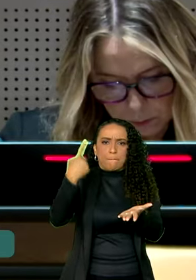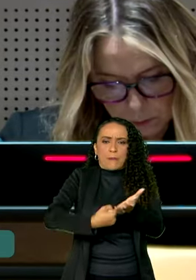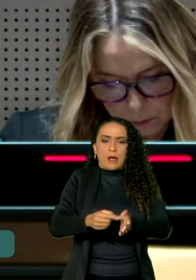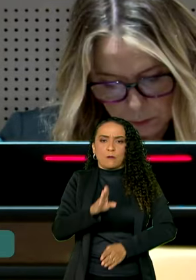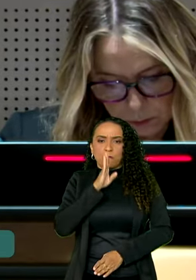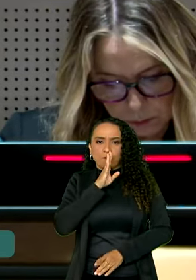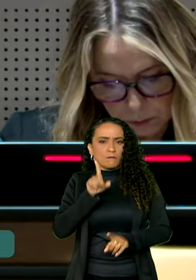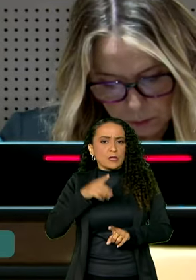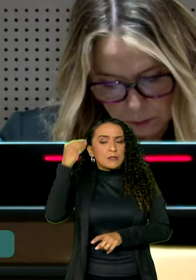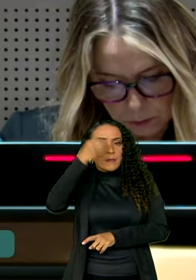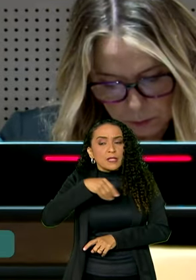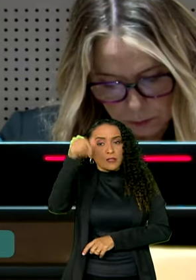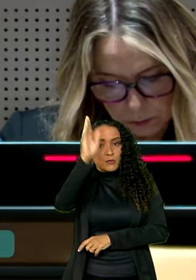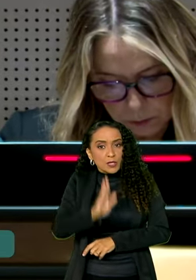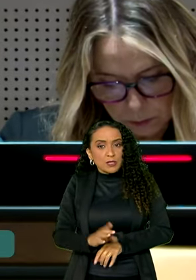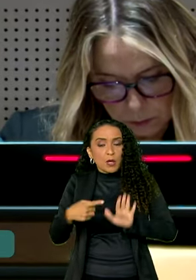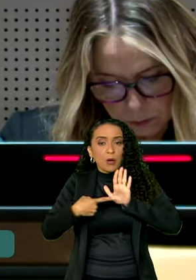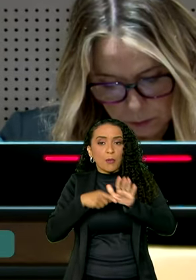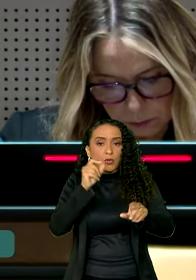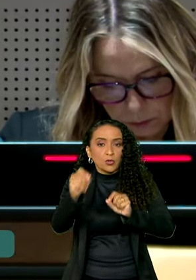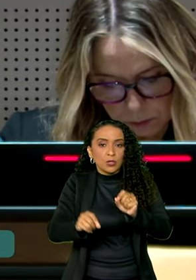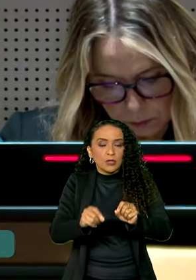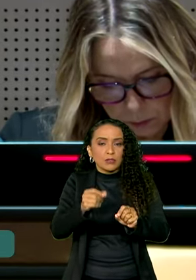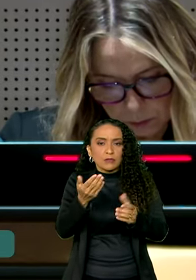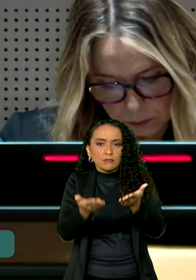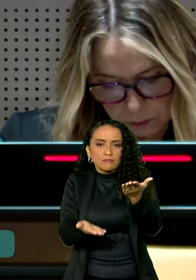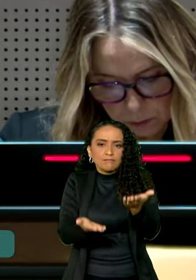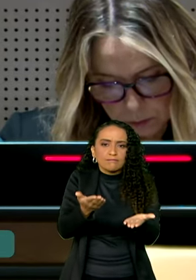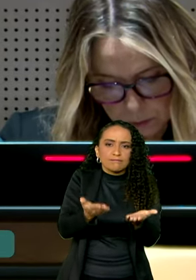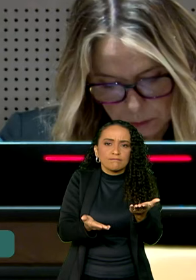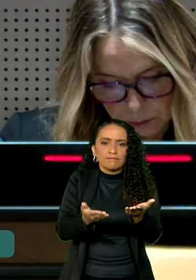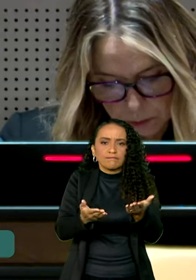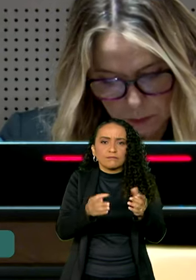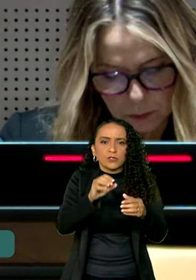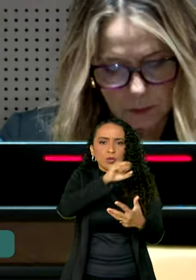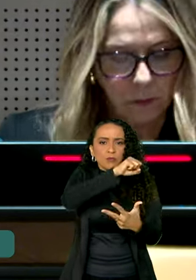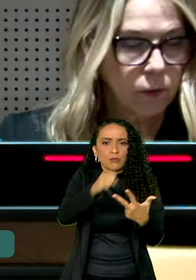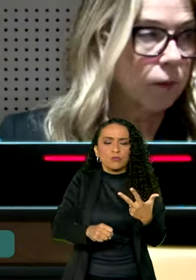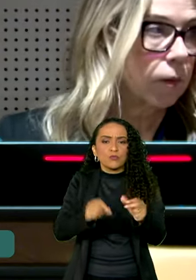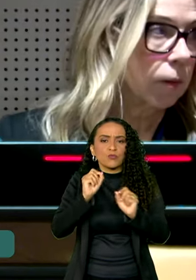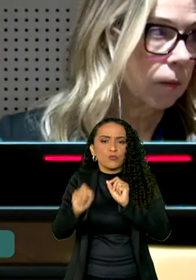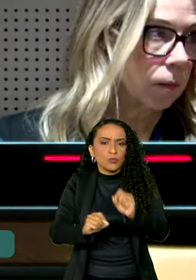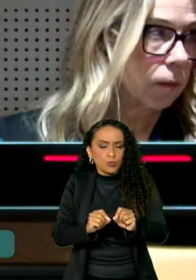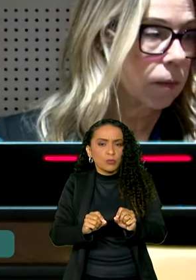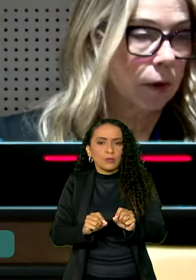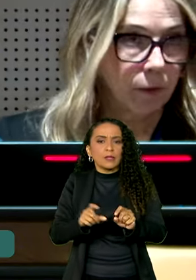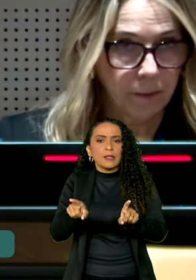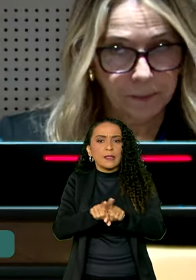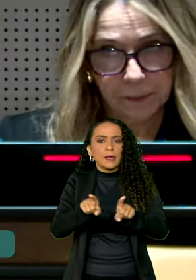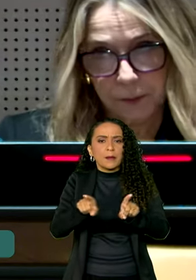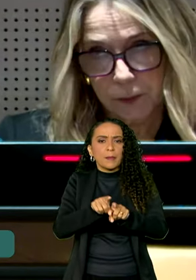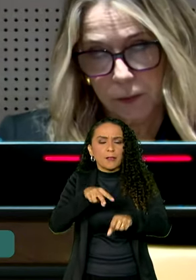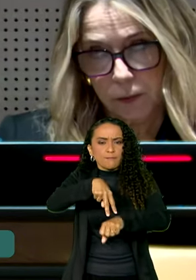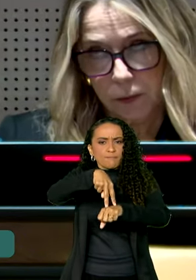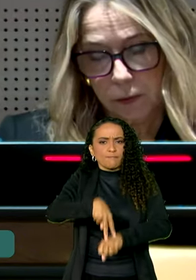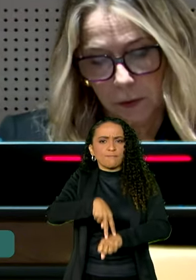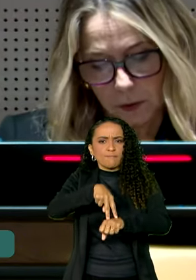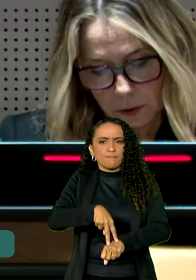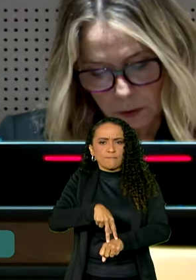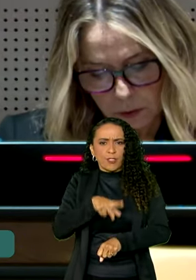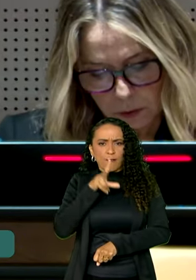A experiência brasileira mostra que o equilíbrio entre os poderes constituídos e a resiliência e o